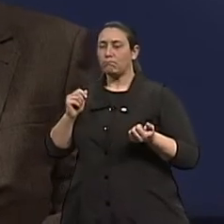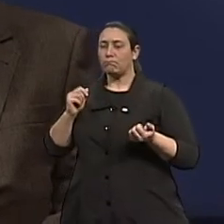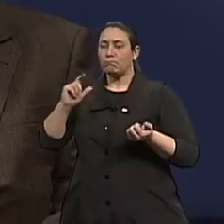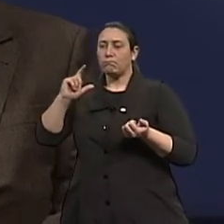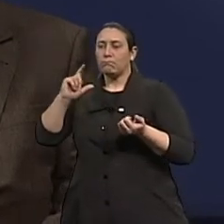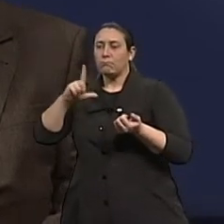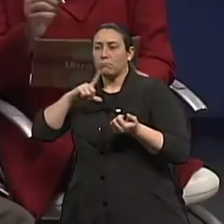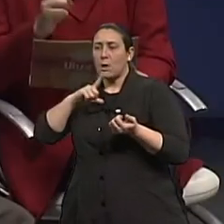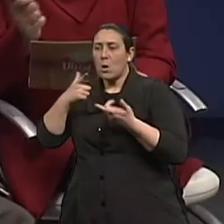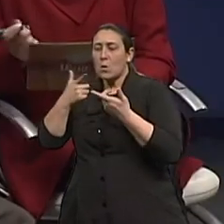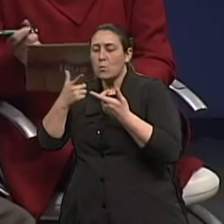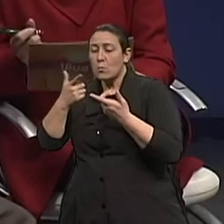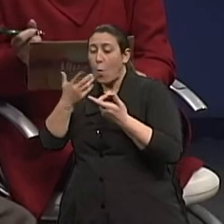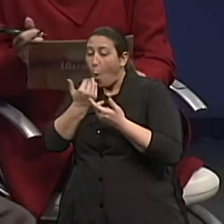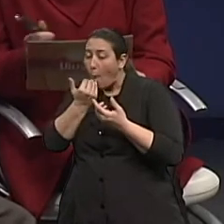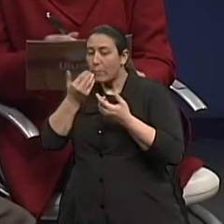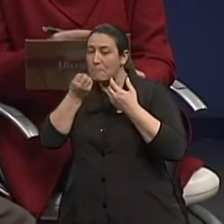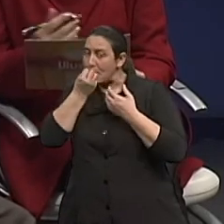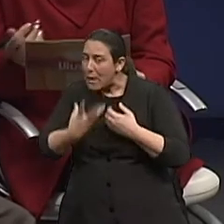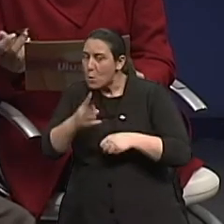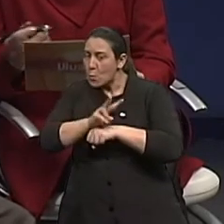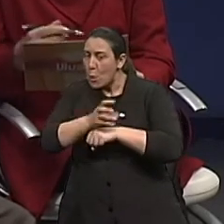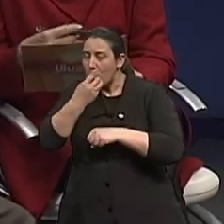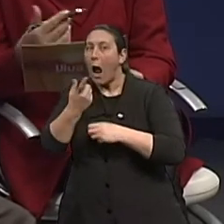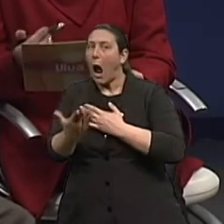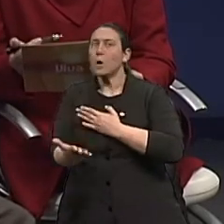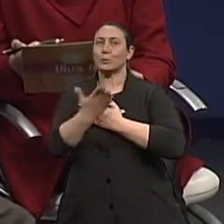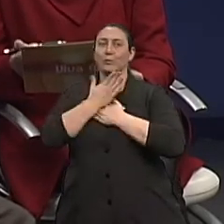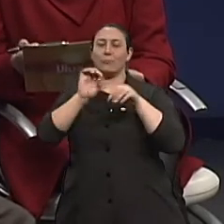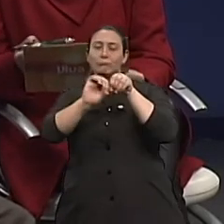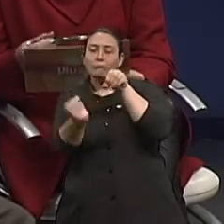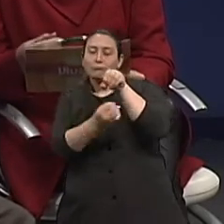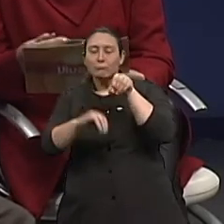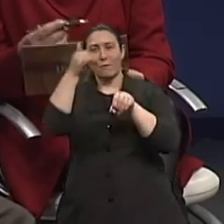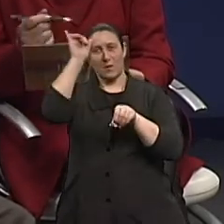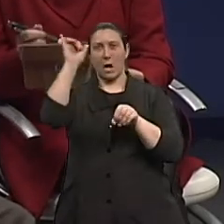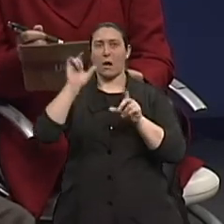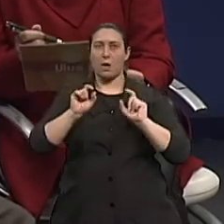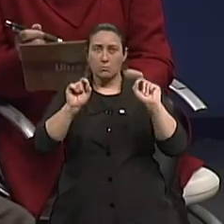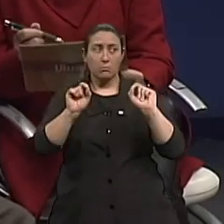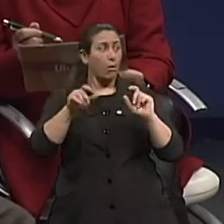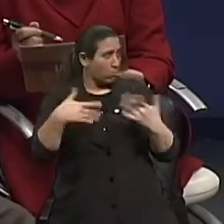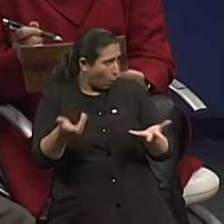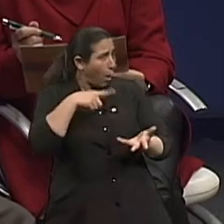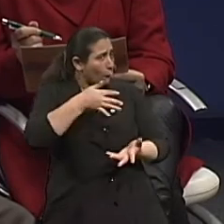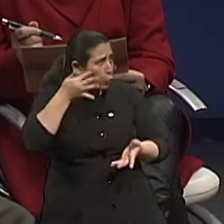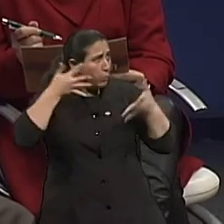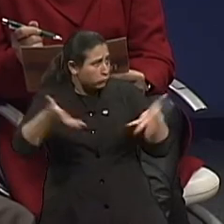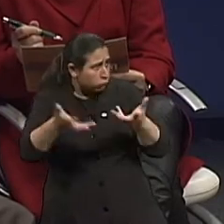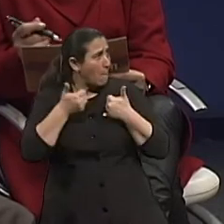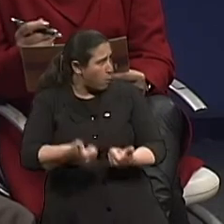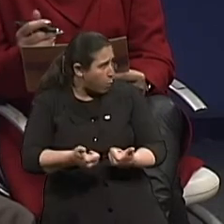lesões pré-malígras. Ou seja, essa mudança de hábitos para mais fibra, mais frutas, é muito saudável. Certamente.